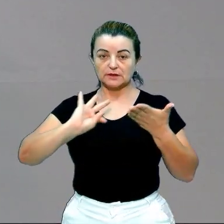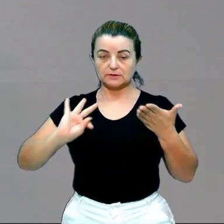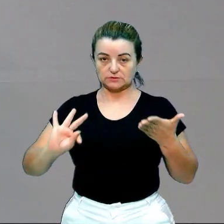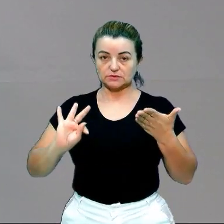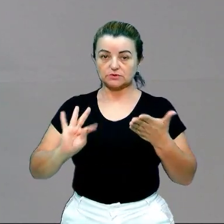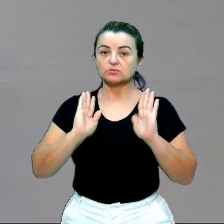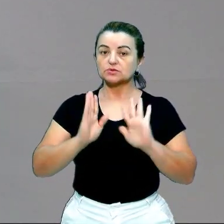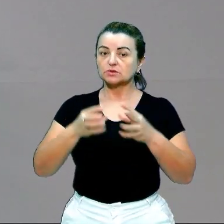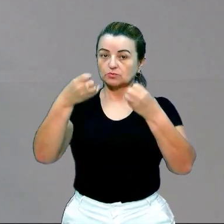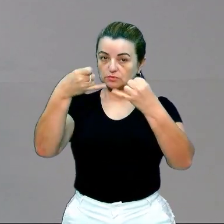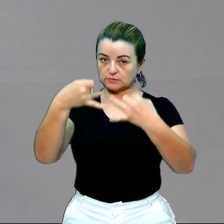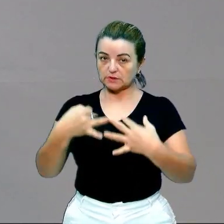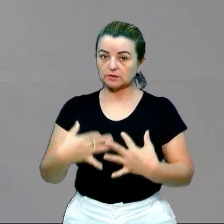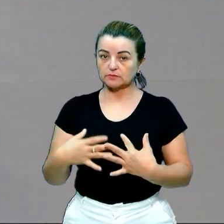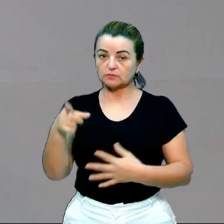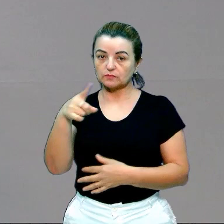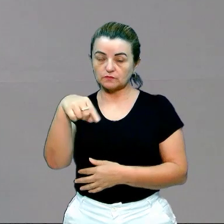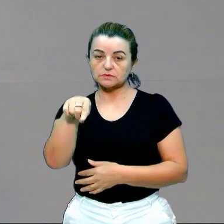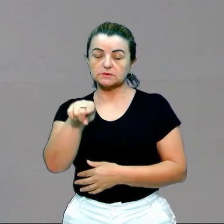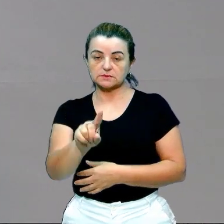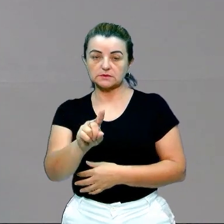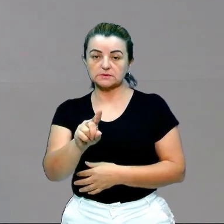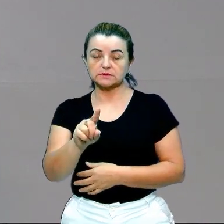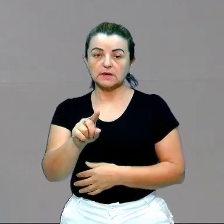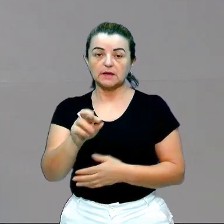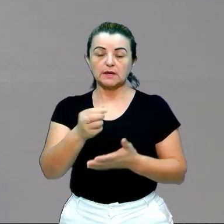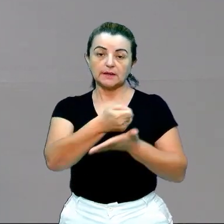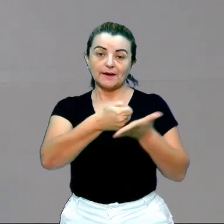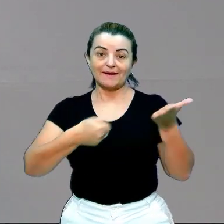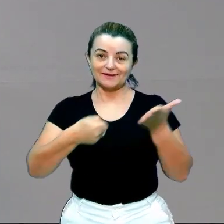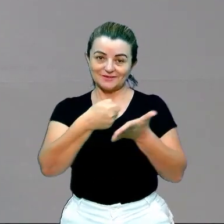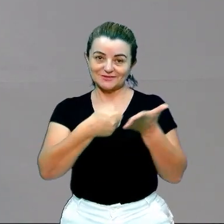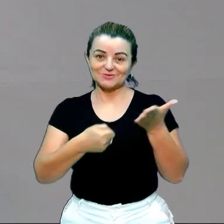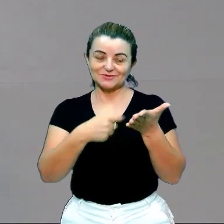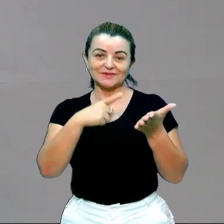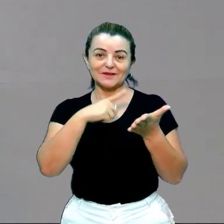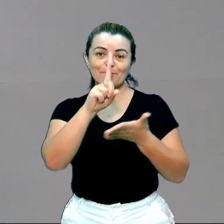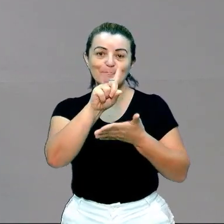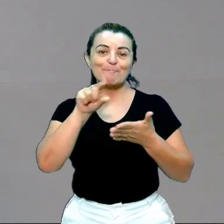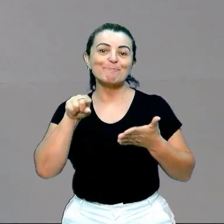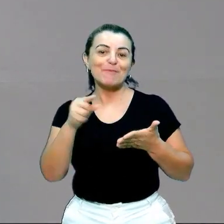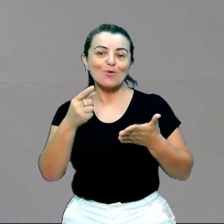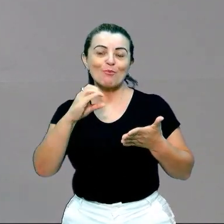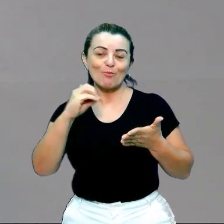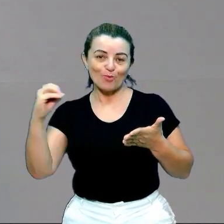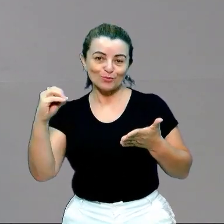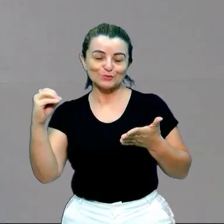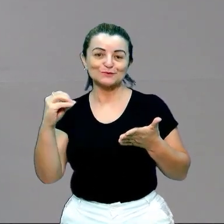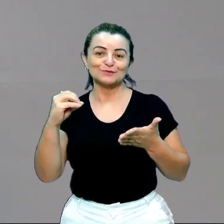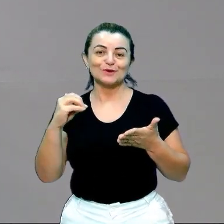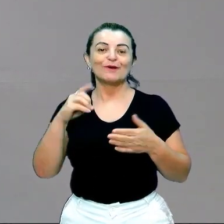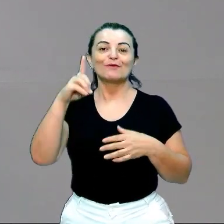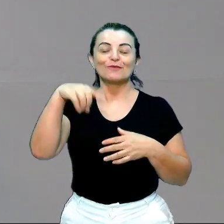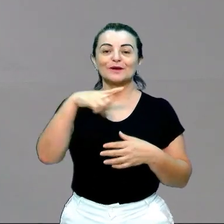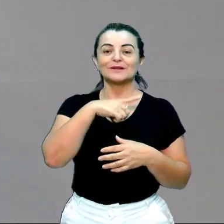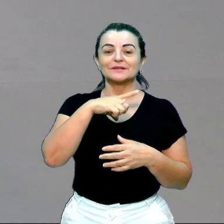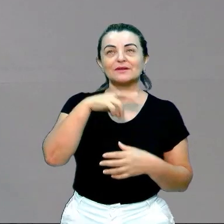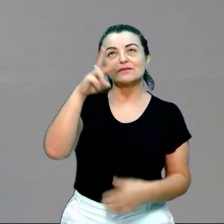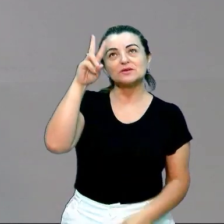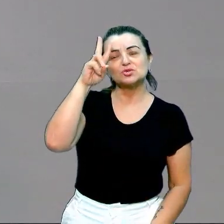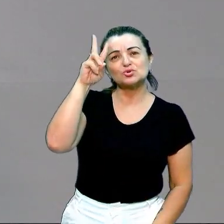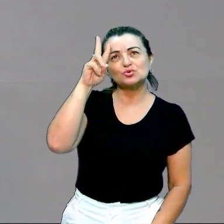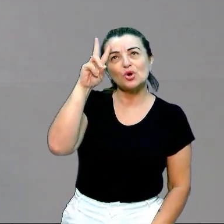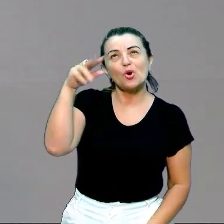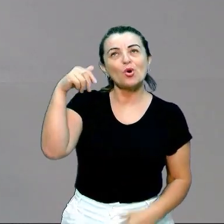comentado com vocês que a maior parte das redações que alcançaram mil pontos foram as redações por alusões históricas. Mas